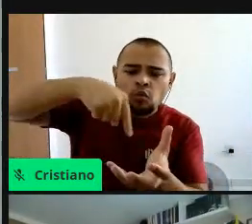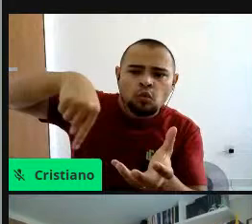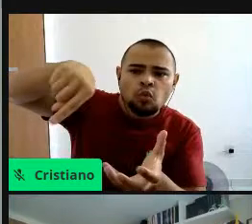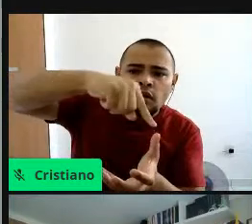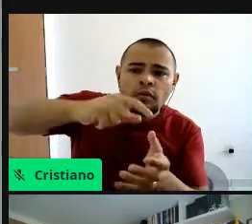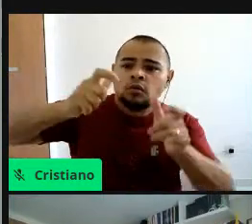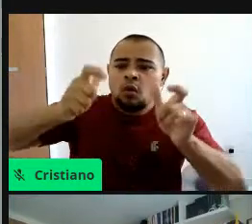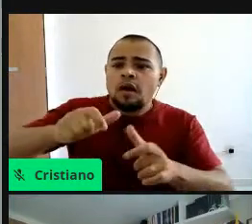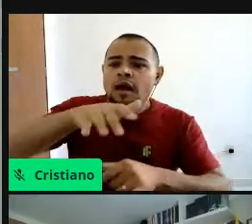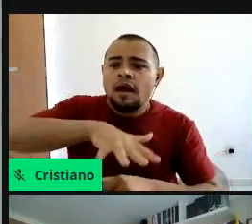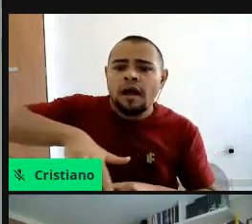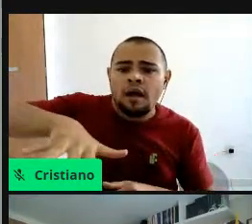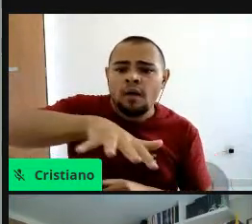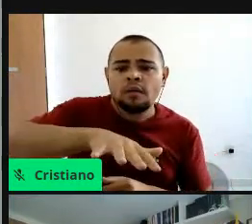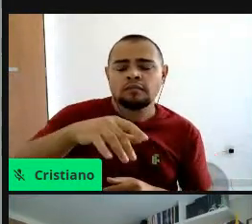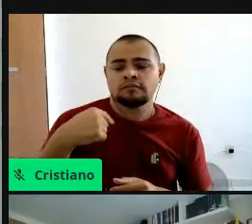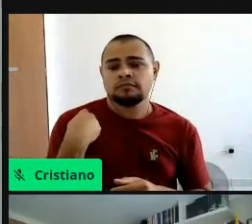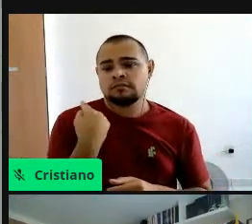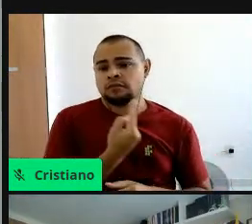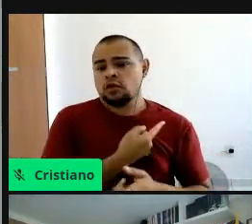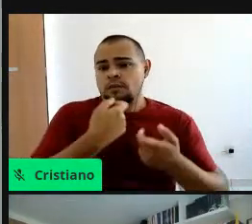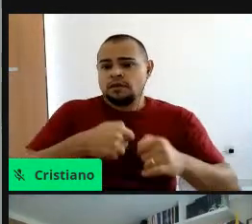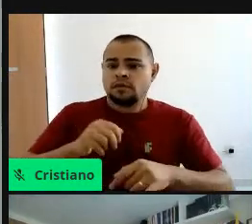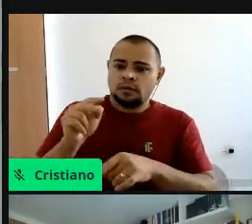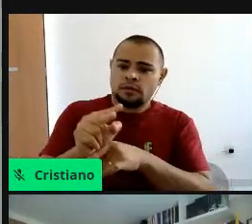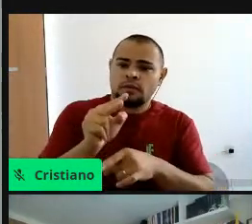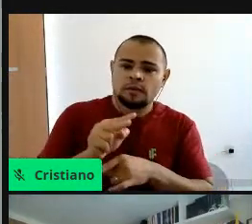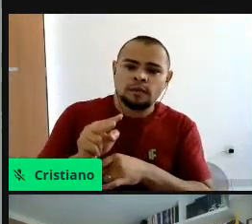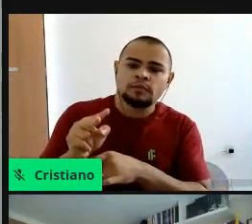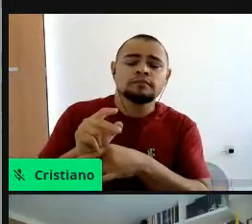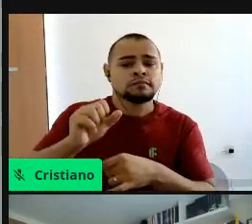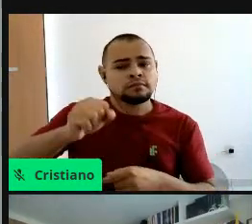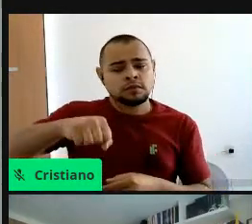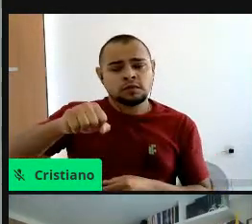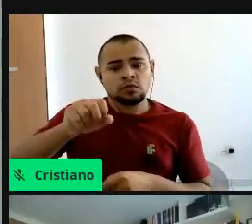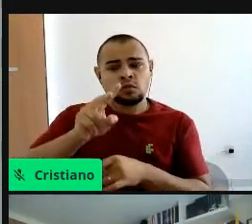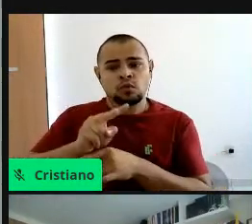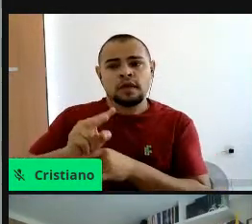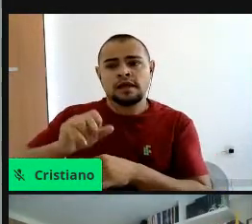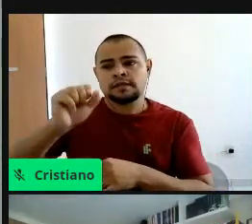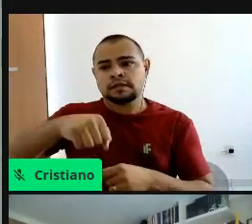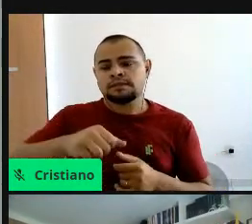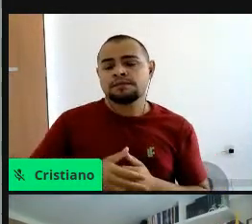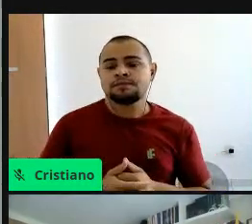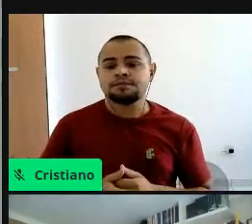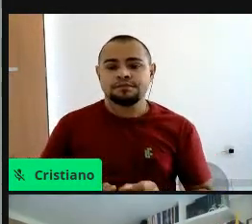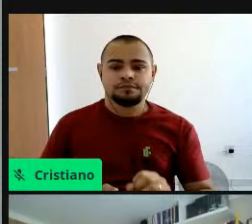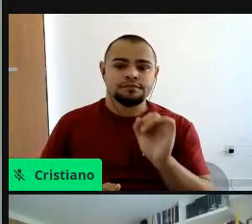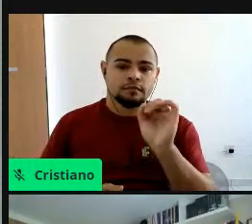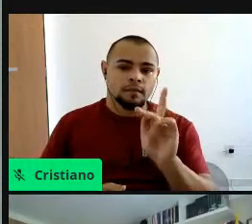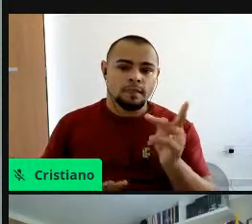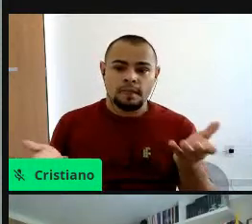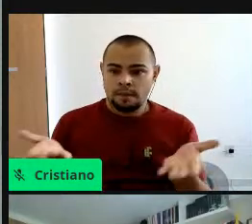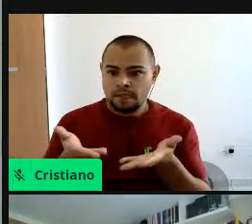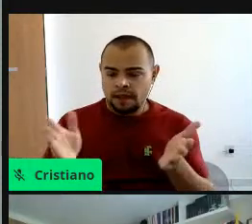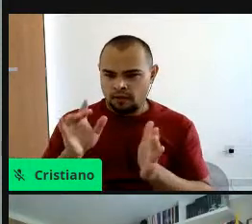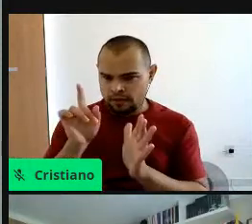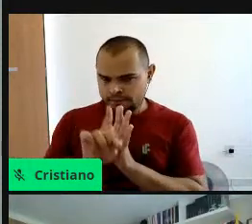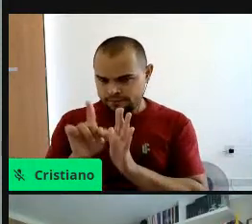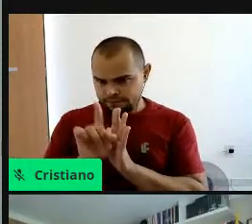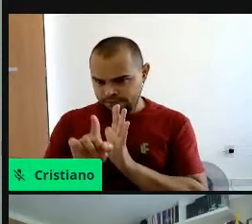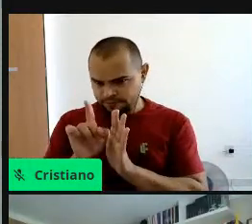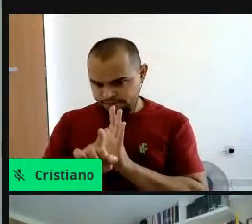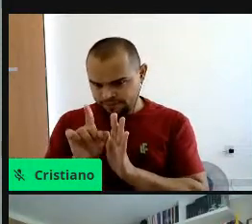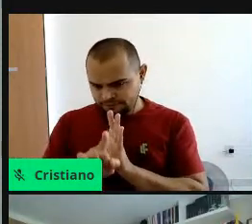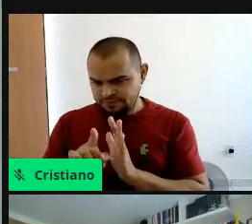residência, moradia, o nosso meio ambiente, a gente tem que sim, cuidar dele, né. Bem, eu vou partir, então, aqui para as perguntas que eu achei